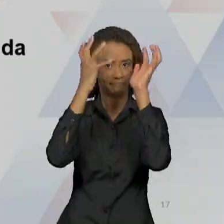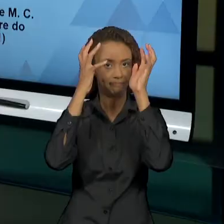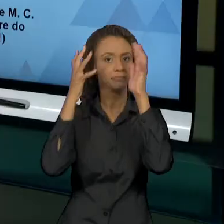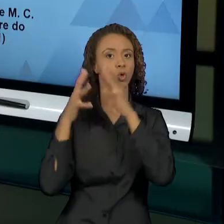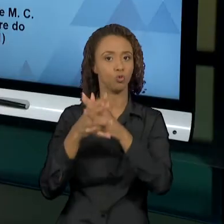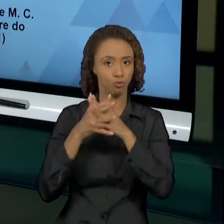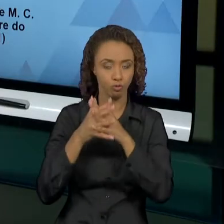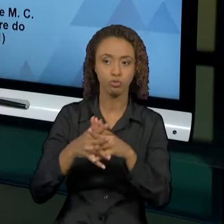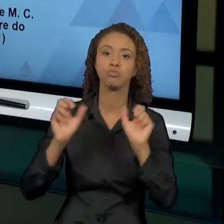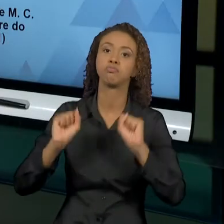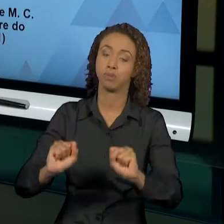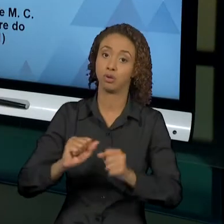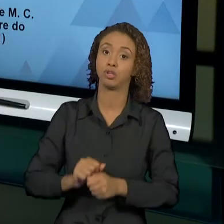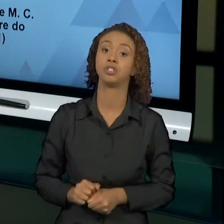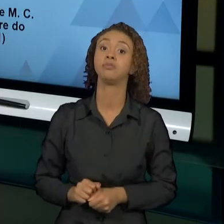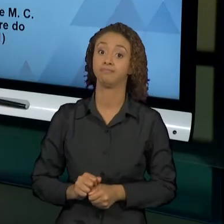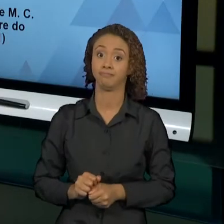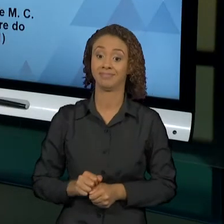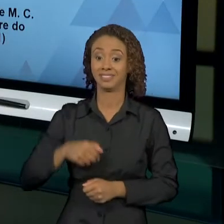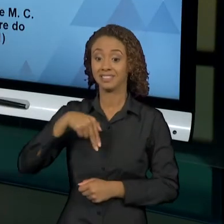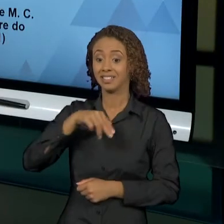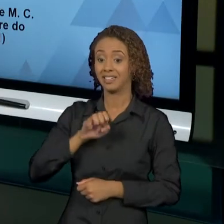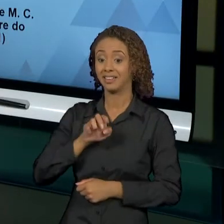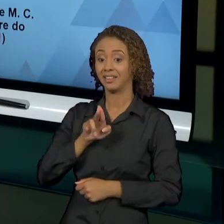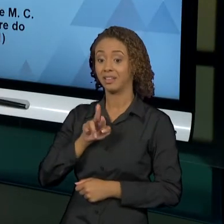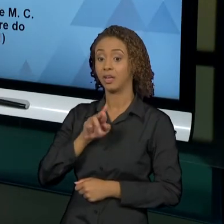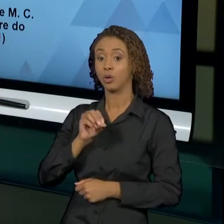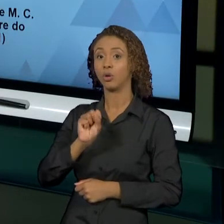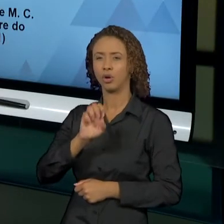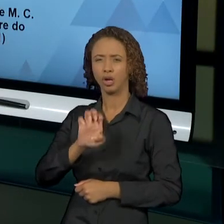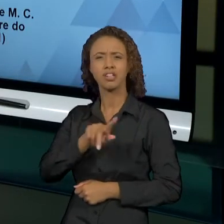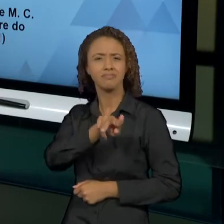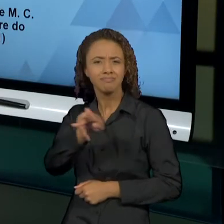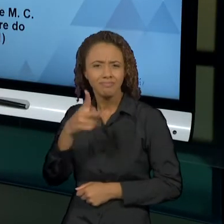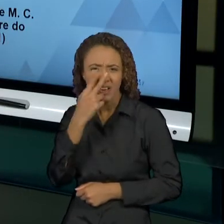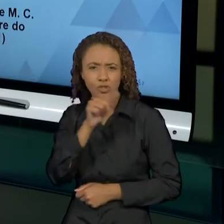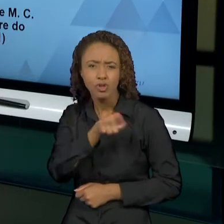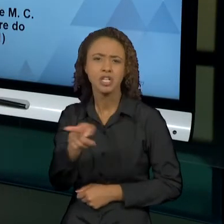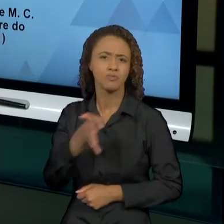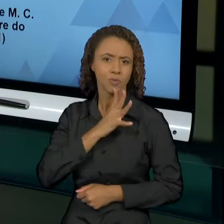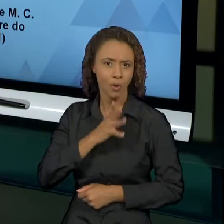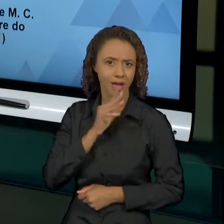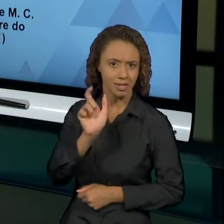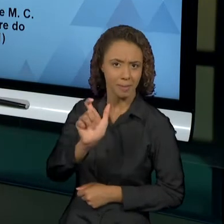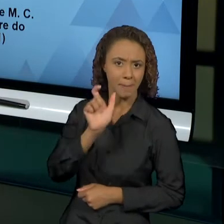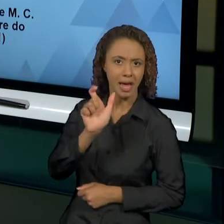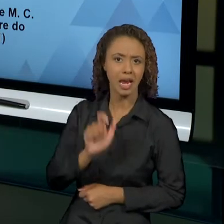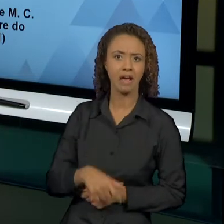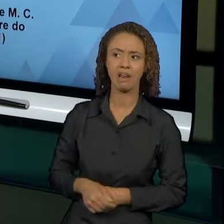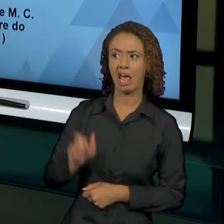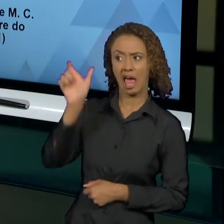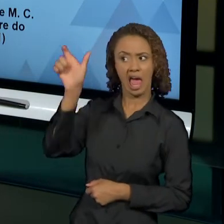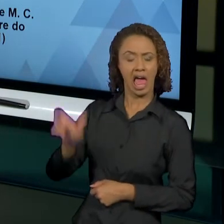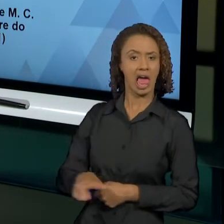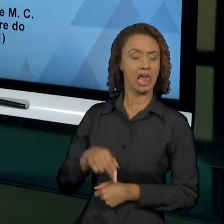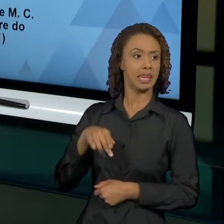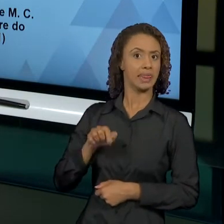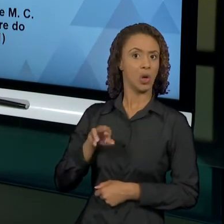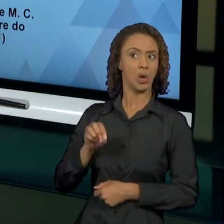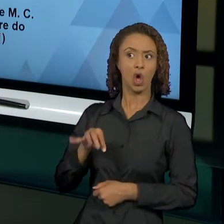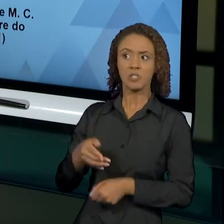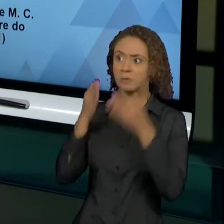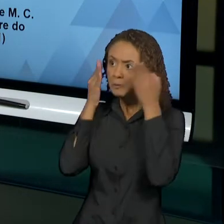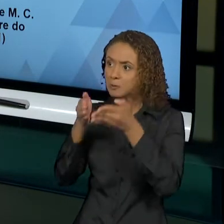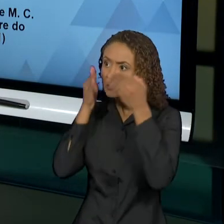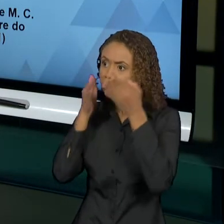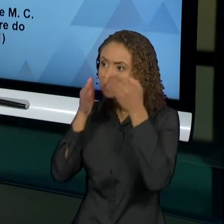A concepção de neurose é algo que também vocês já devem ter ouvido falar muitas vezes, então, o sujeito é neurótico. E essa ideia